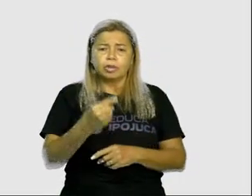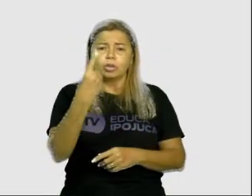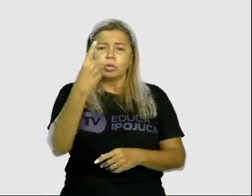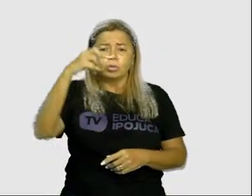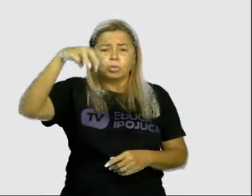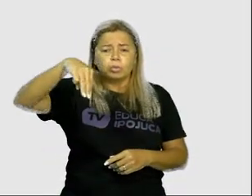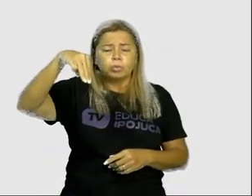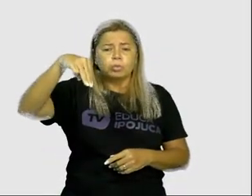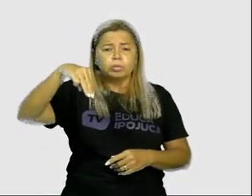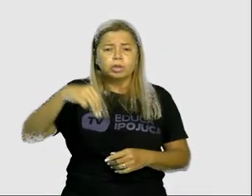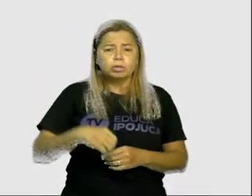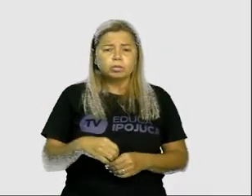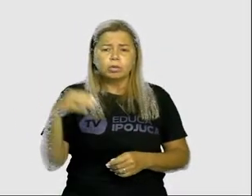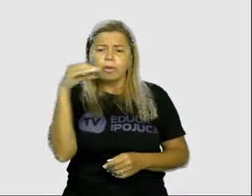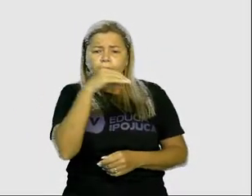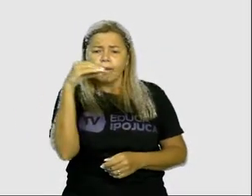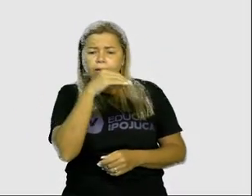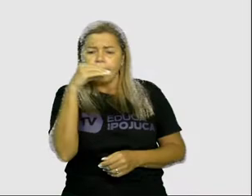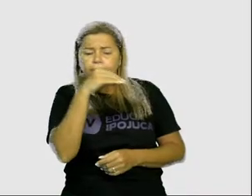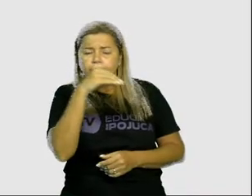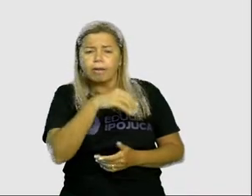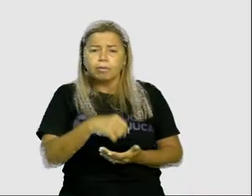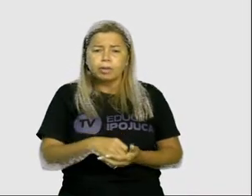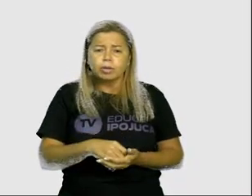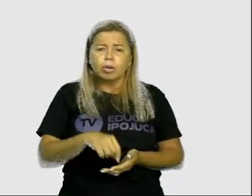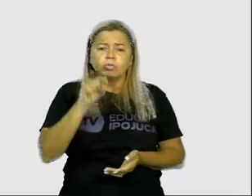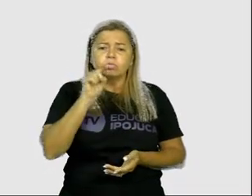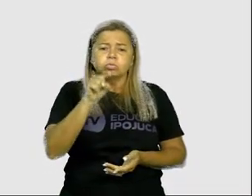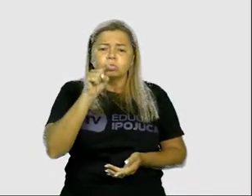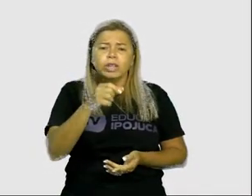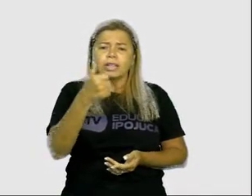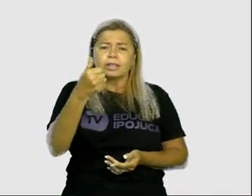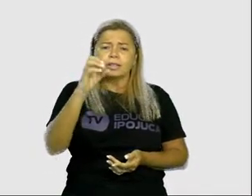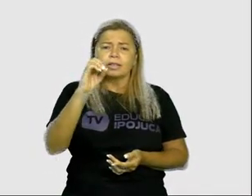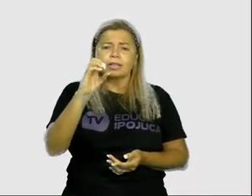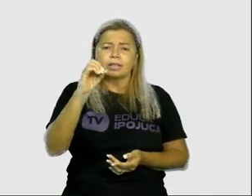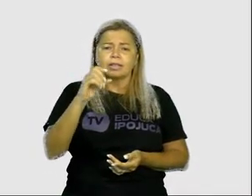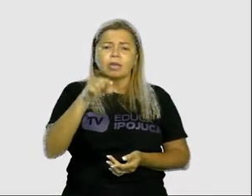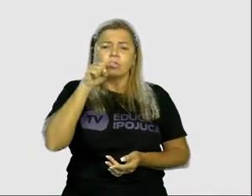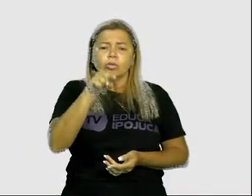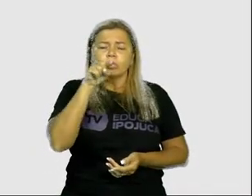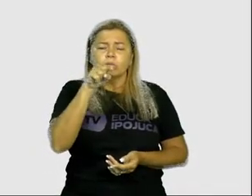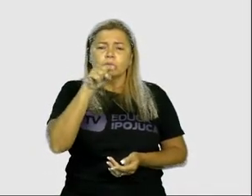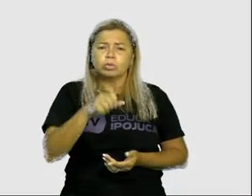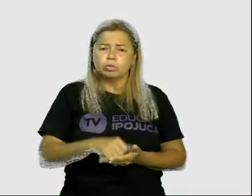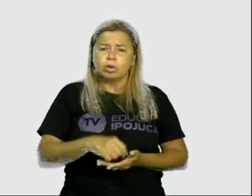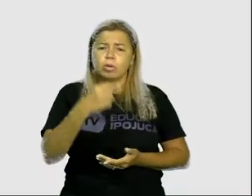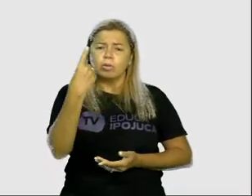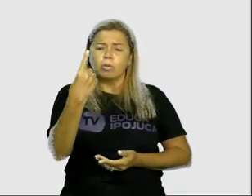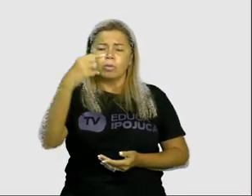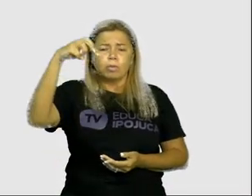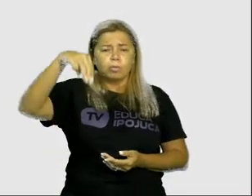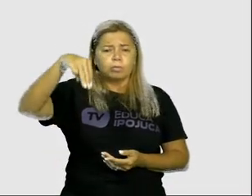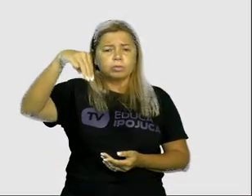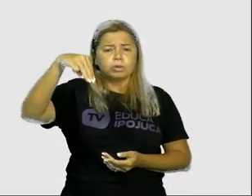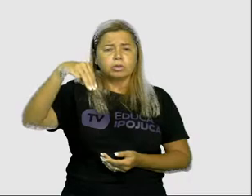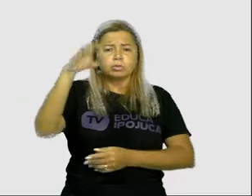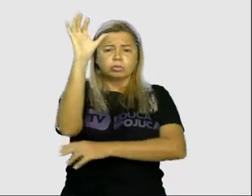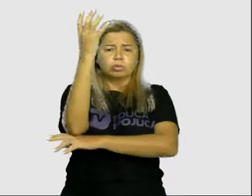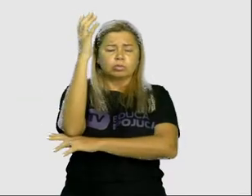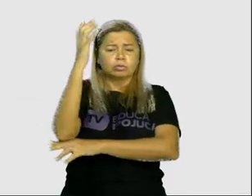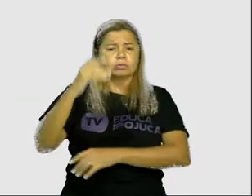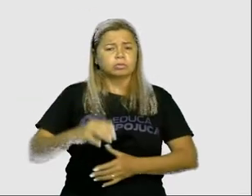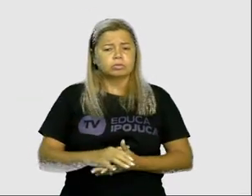agilidade que esse pássaro tem em bicar 100 vezes em um minuto uma árvore?